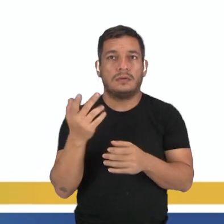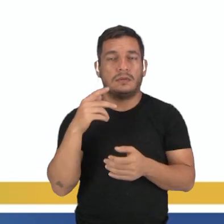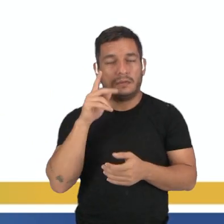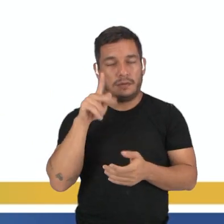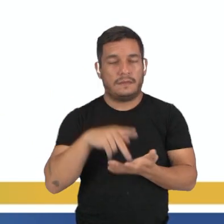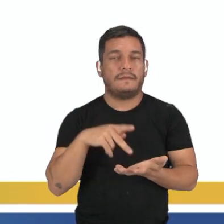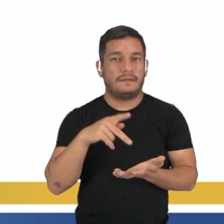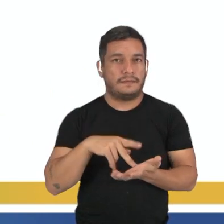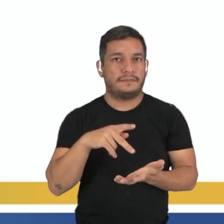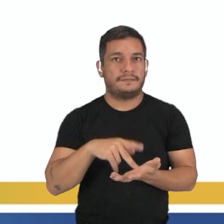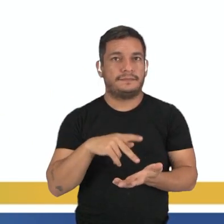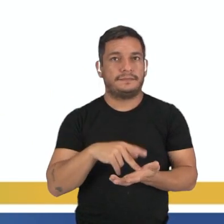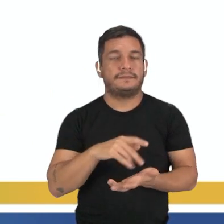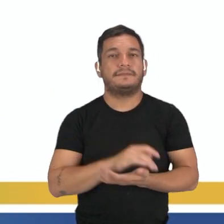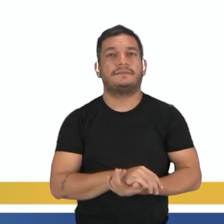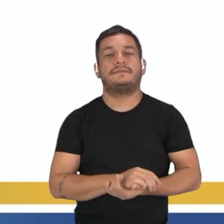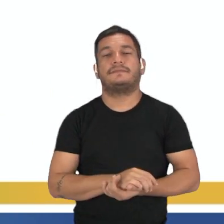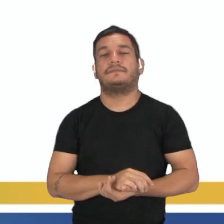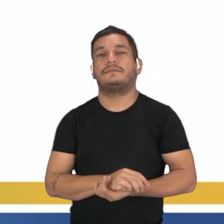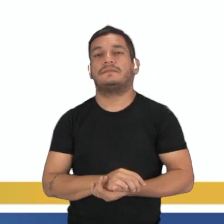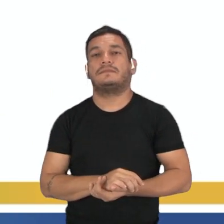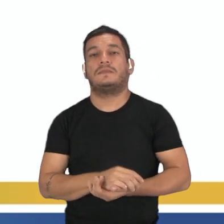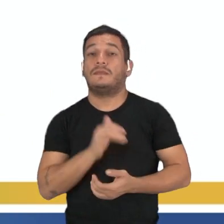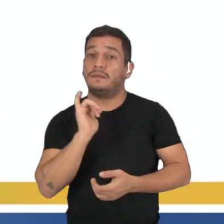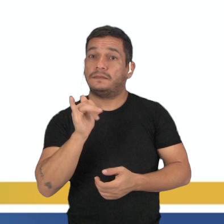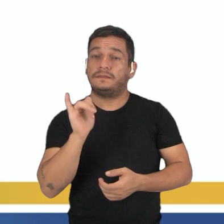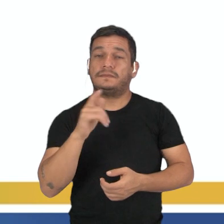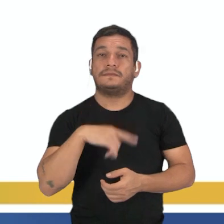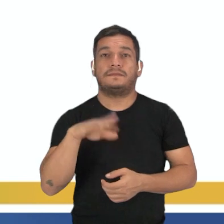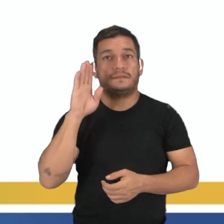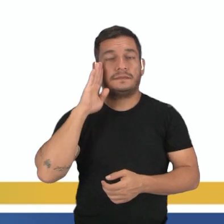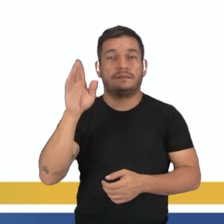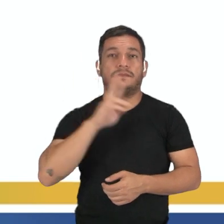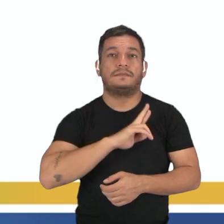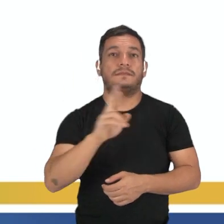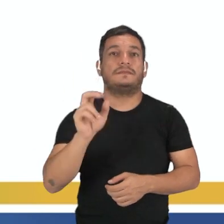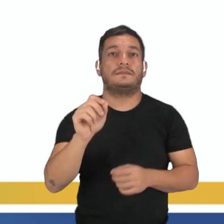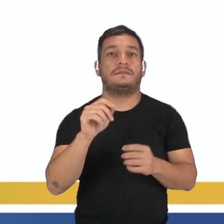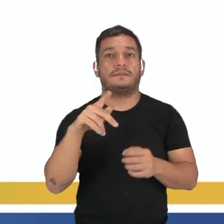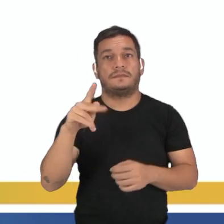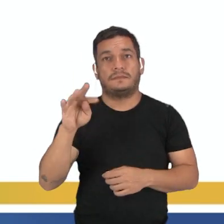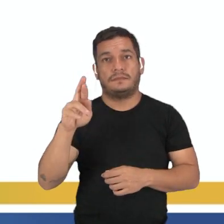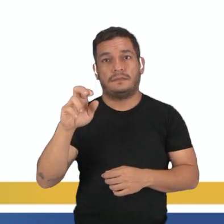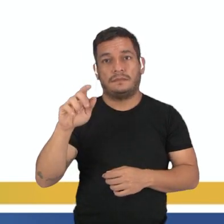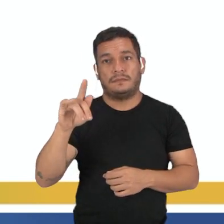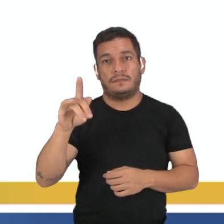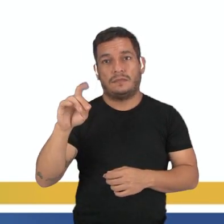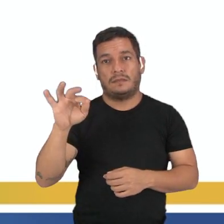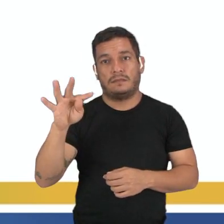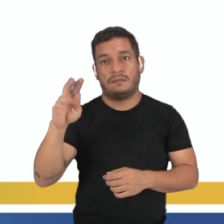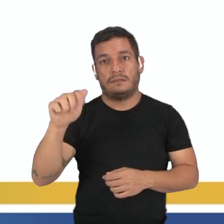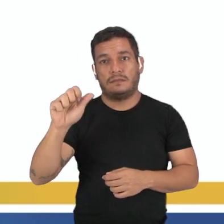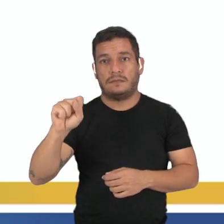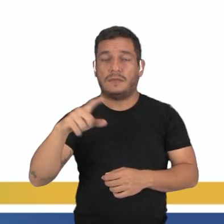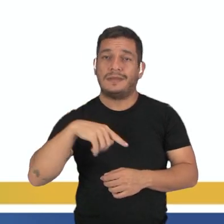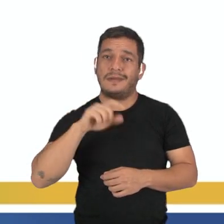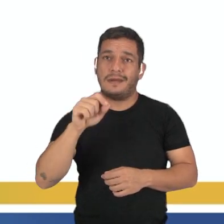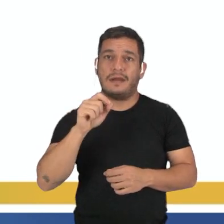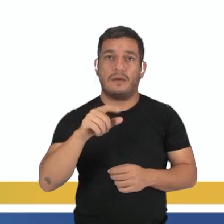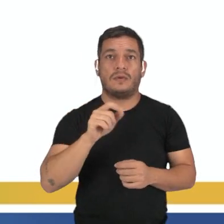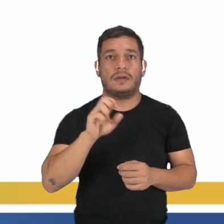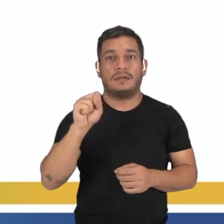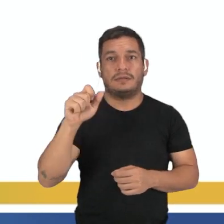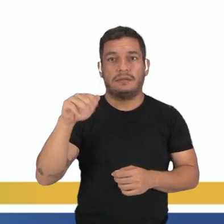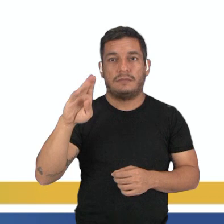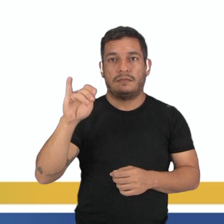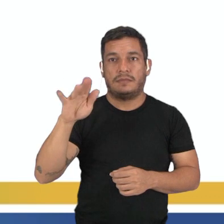Nesse caso, é totalmente verdade, né? Que eu falei pra vocês, os principais representantes das pteridófitas são as samambaias, enquanto as das briófitas